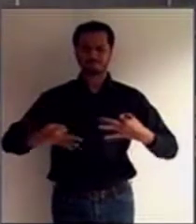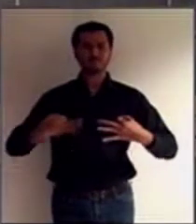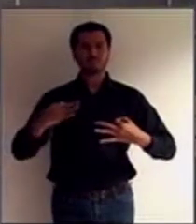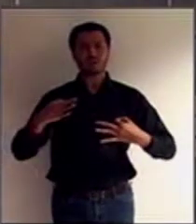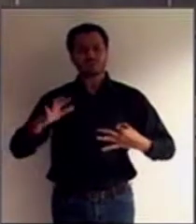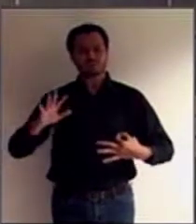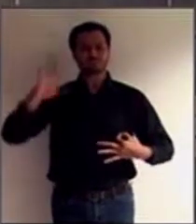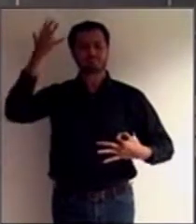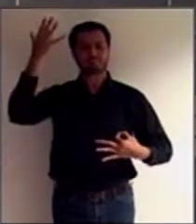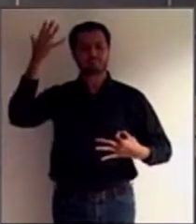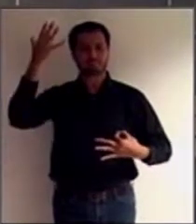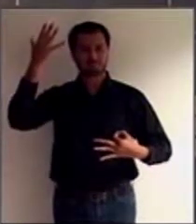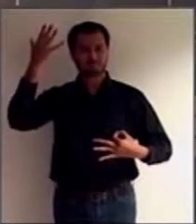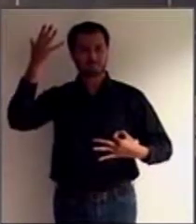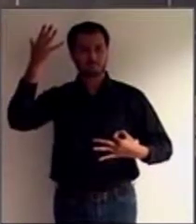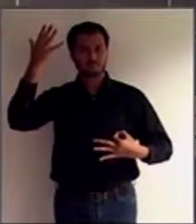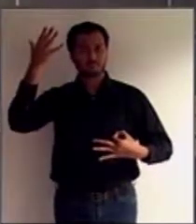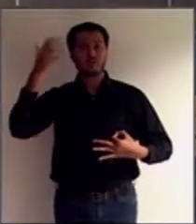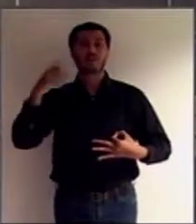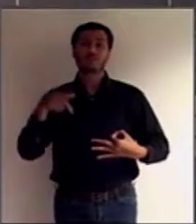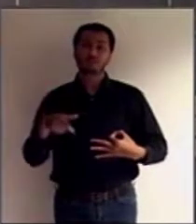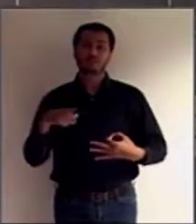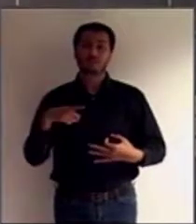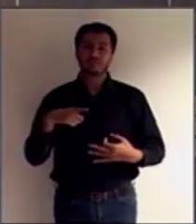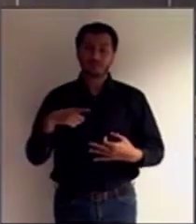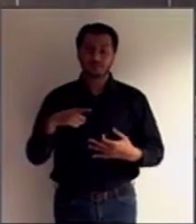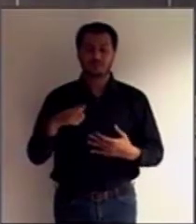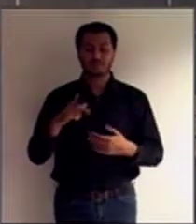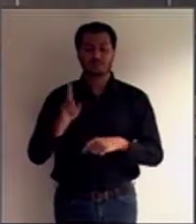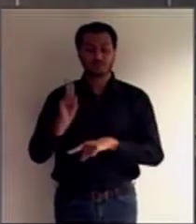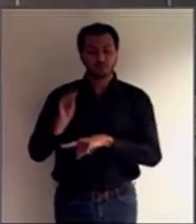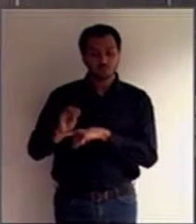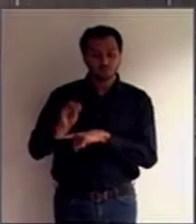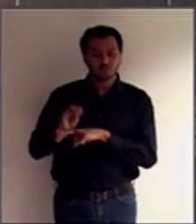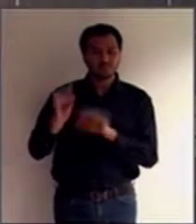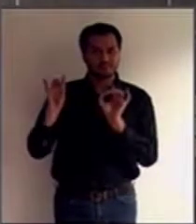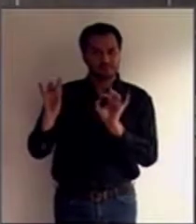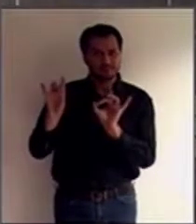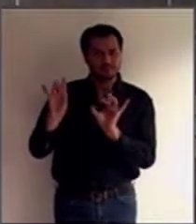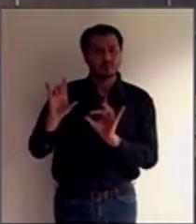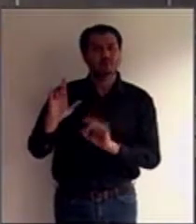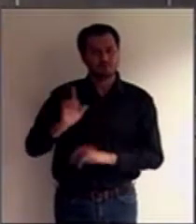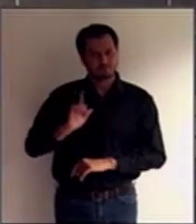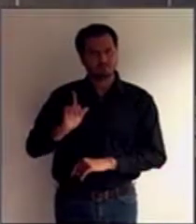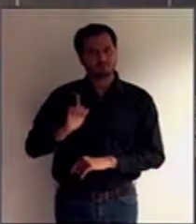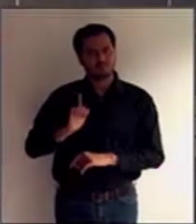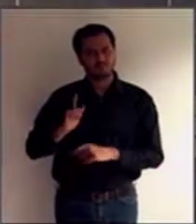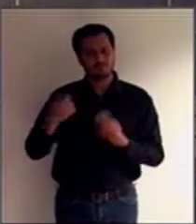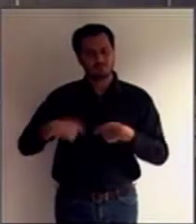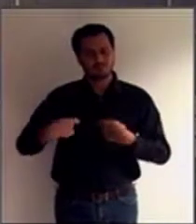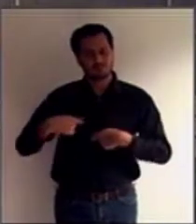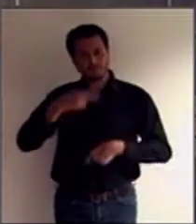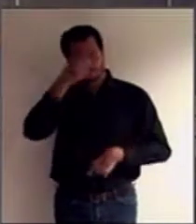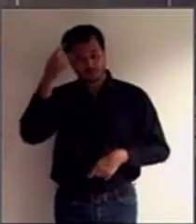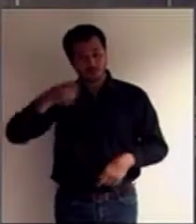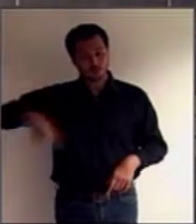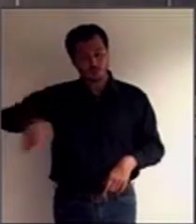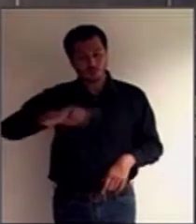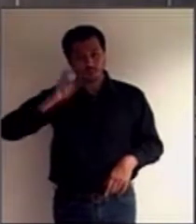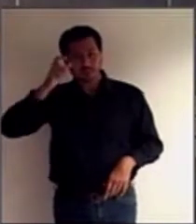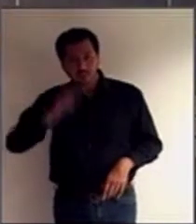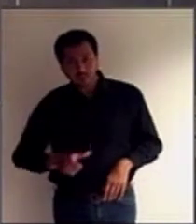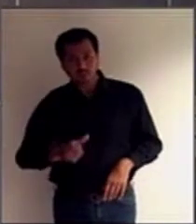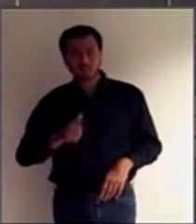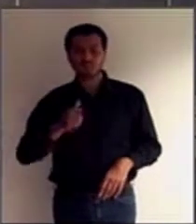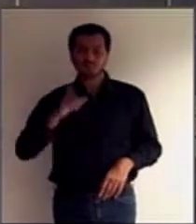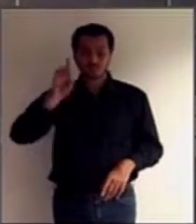As salvaguardas serão proporcionais ao grau em que tais medidas afetarem os direitos e os interesses das pessoas. Então, aqui,